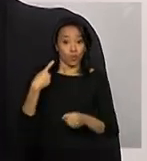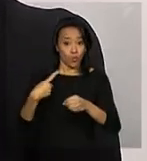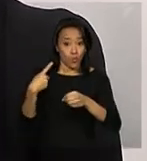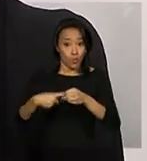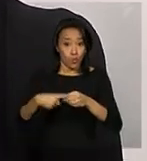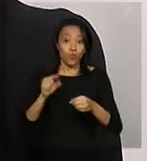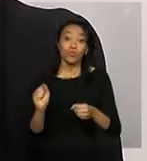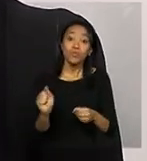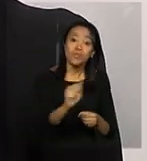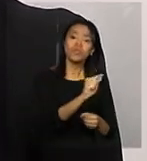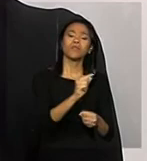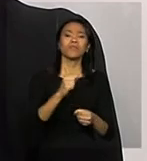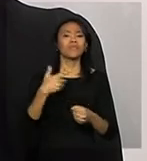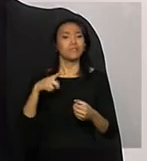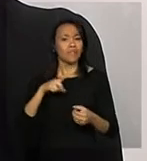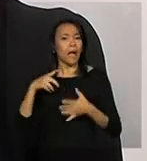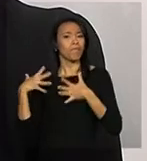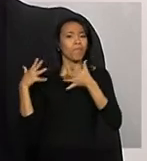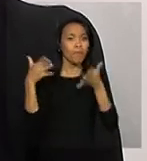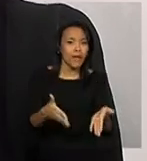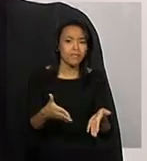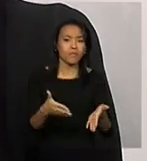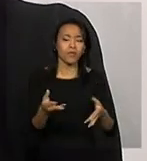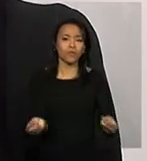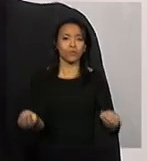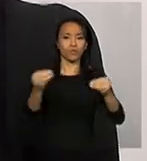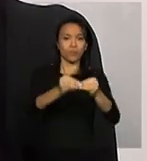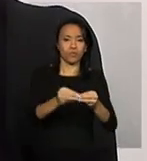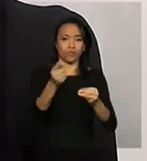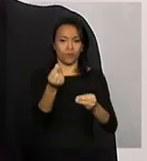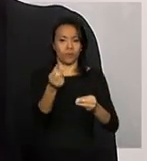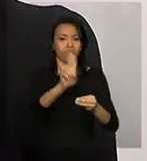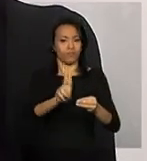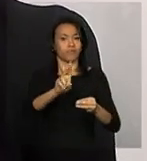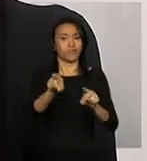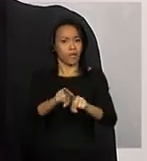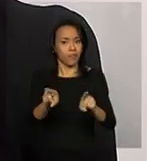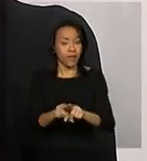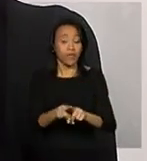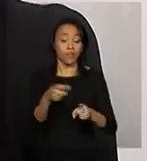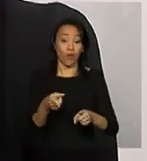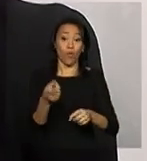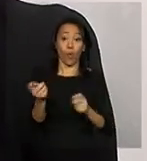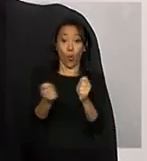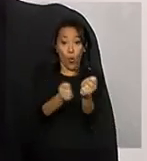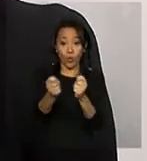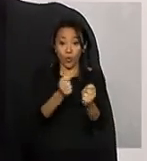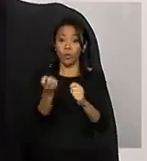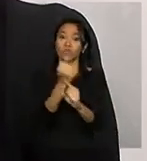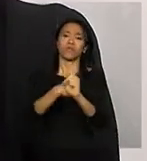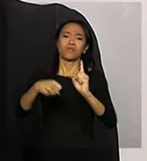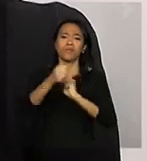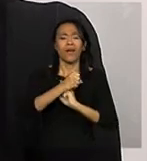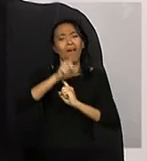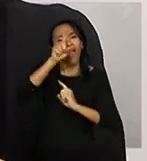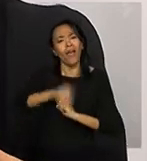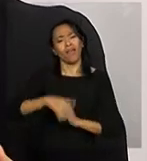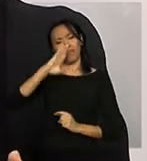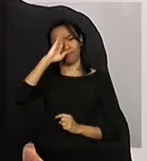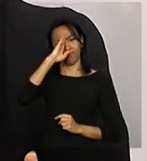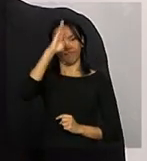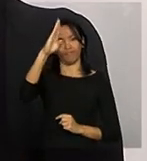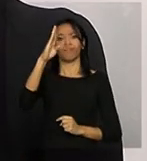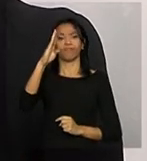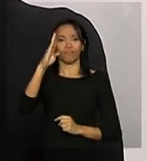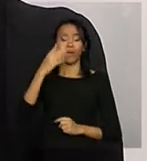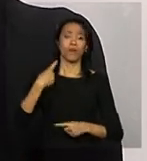participando do confinanciamento. Ou seja, o controle social, nesse momento, ele é fundamental porque